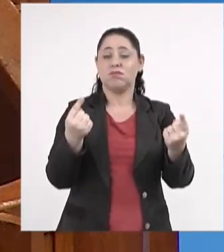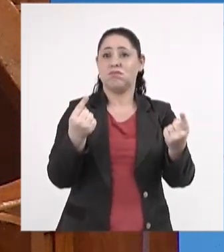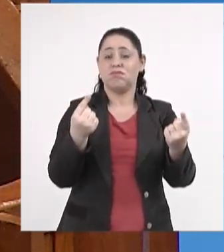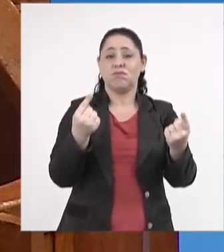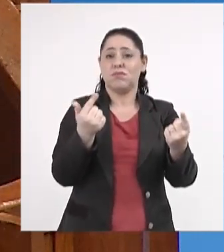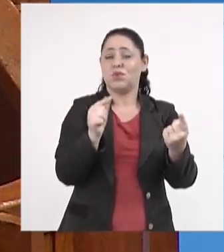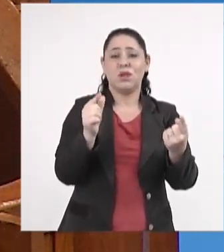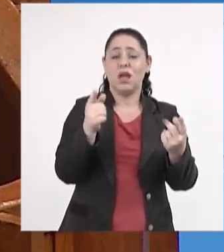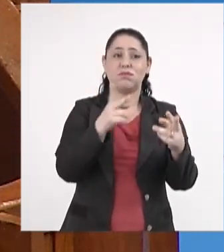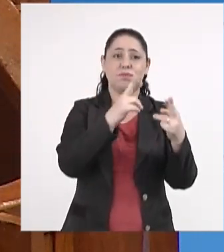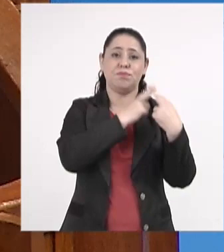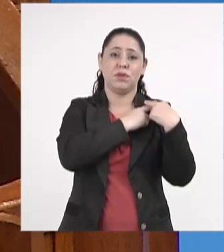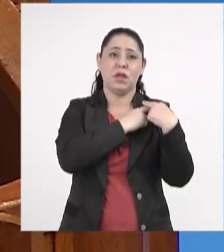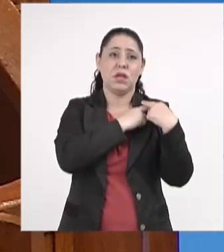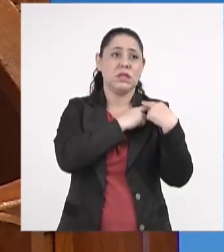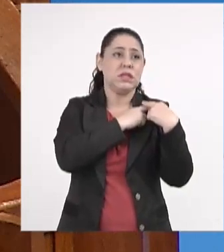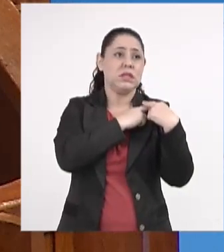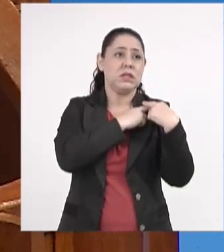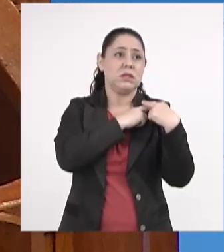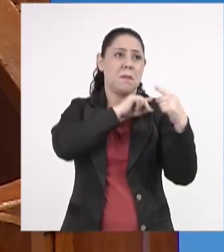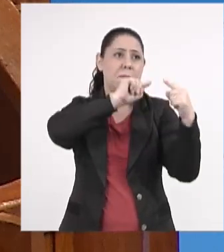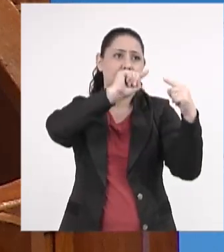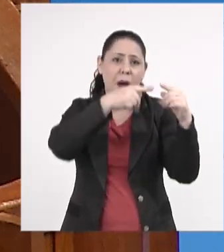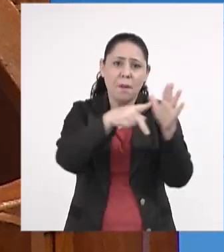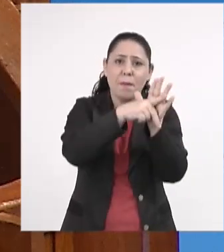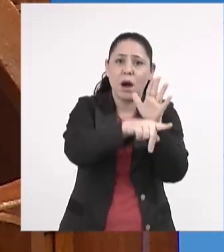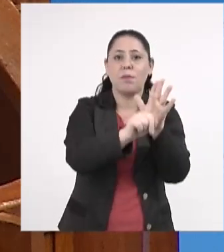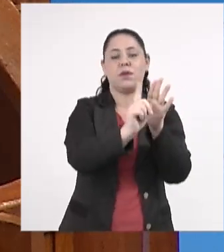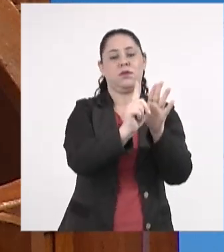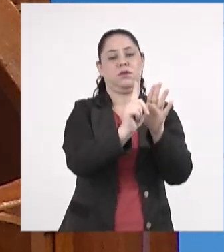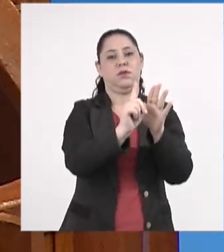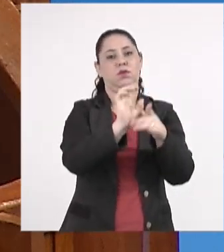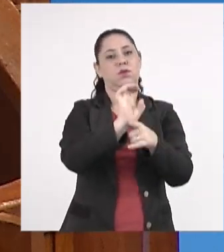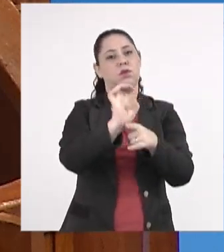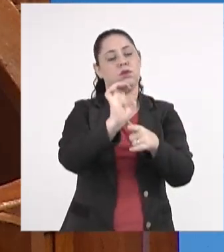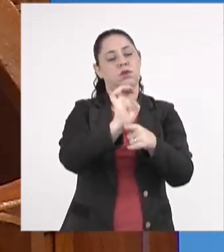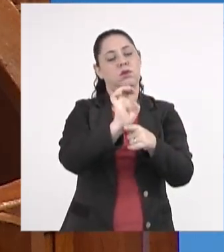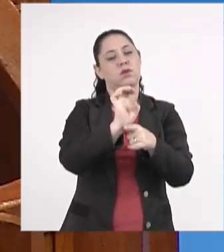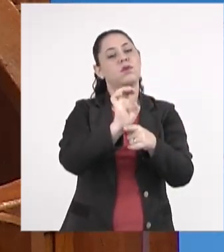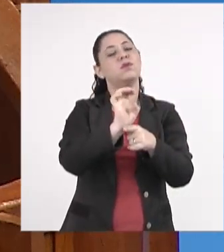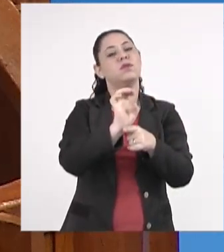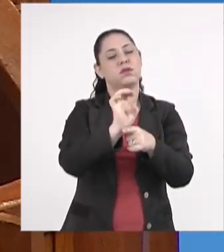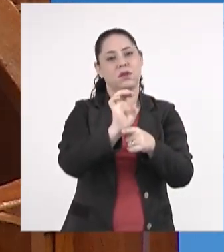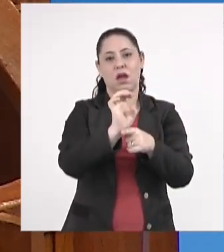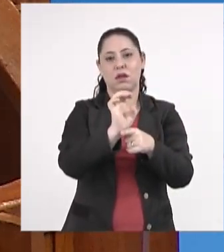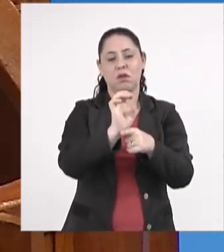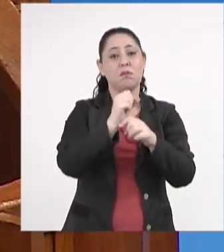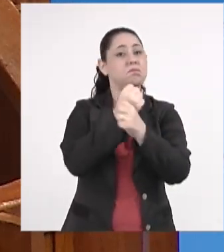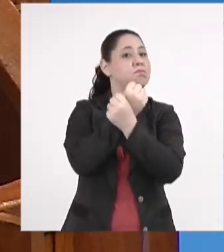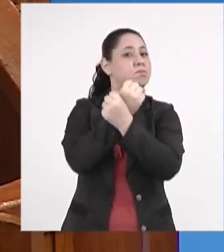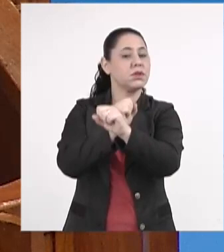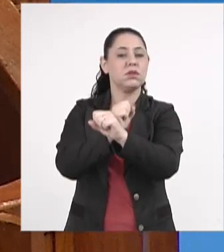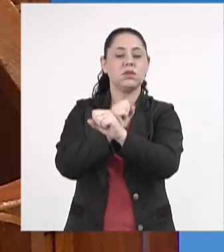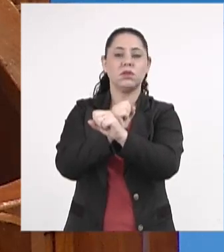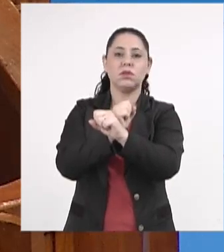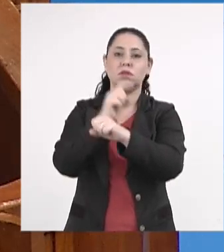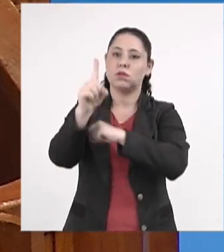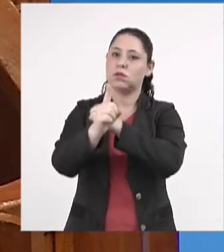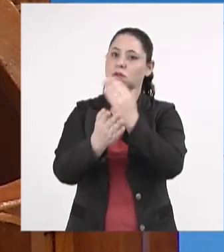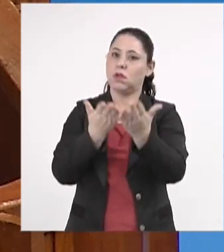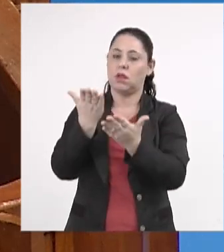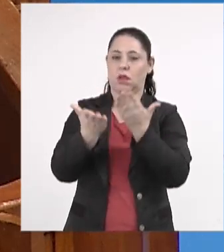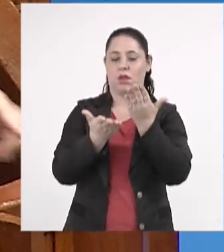responsabilidade exclusiva. O Estado não está impedido de atender o ensino